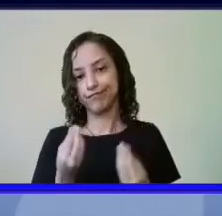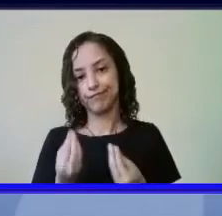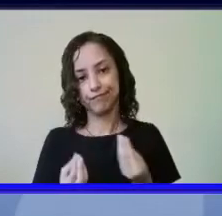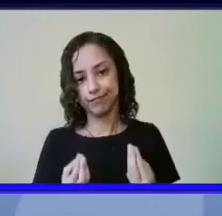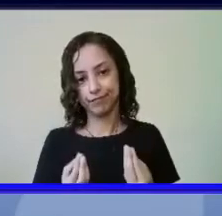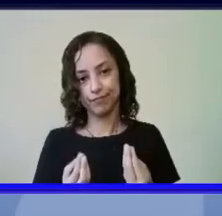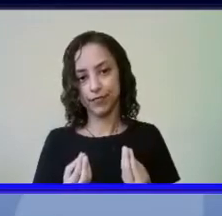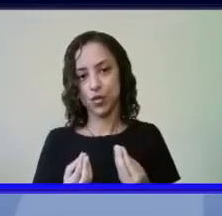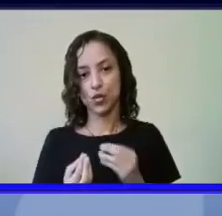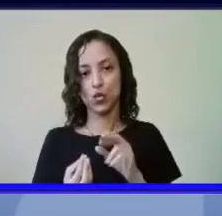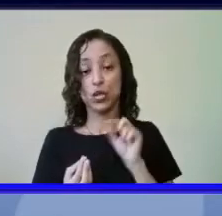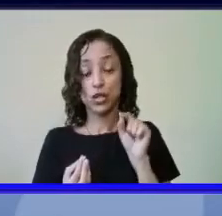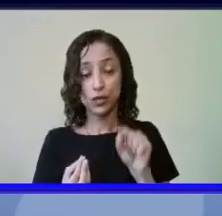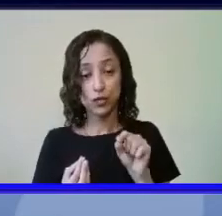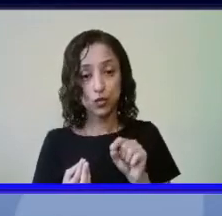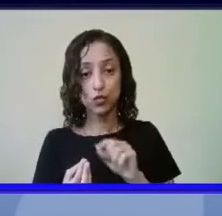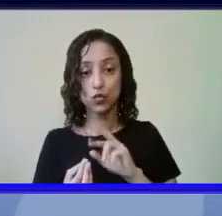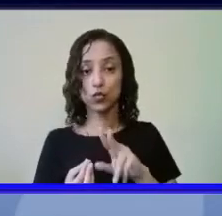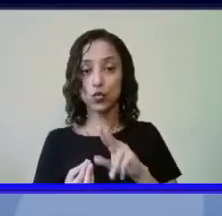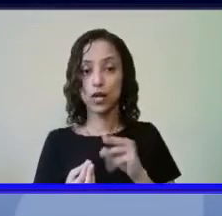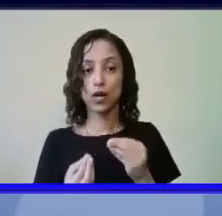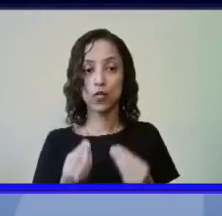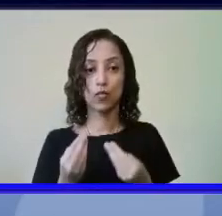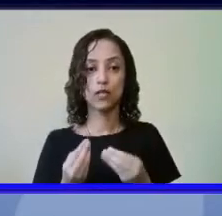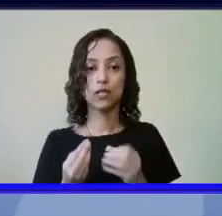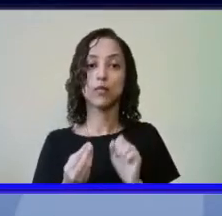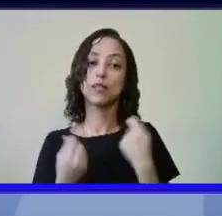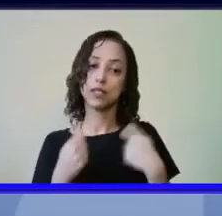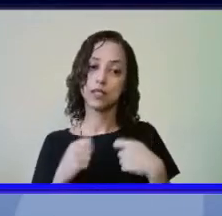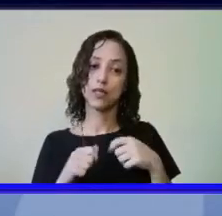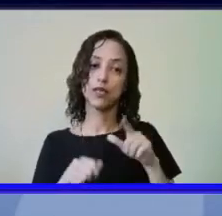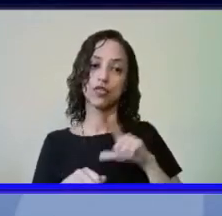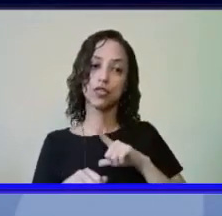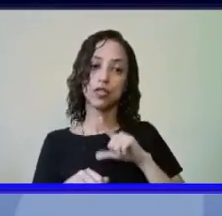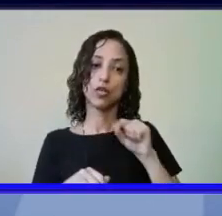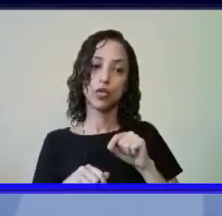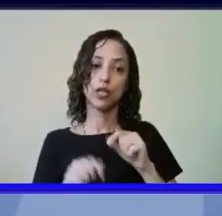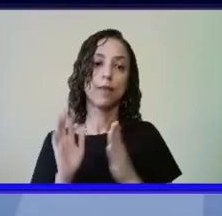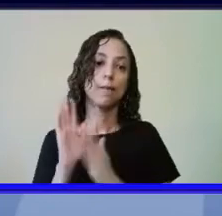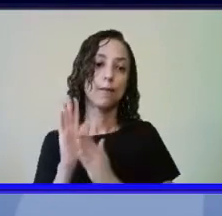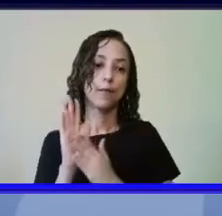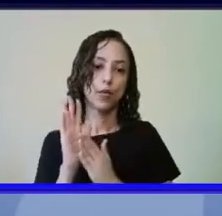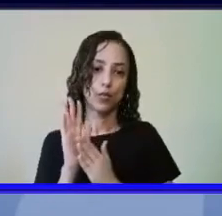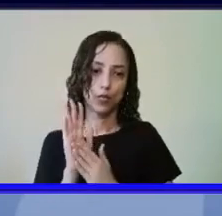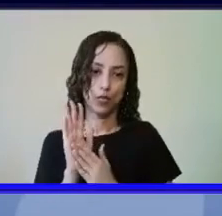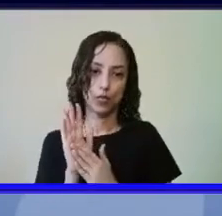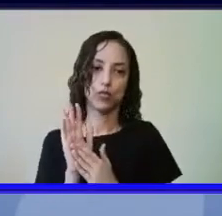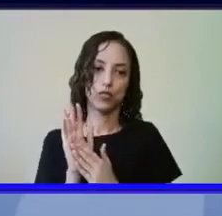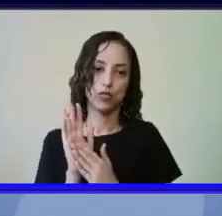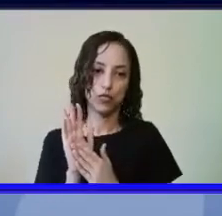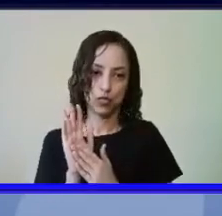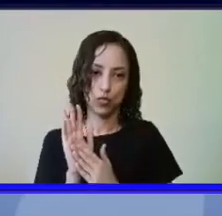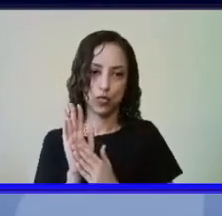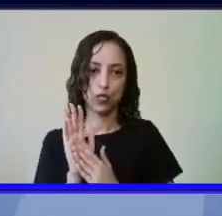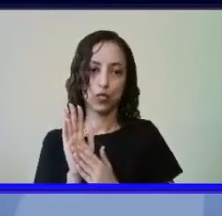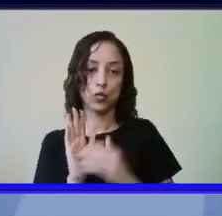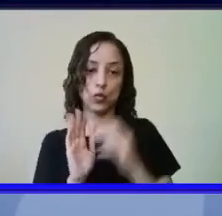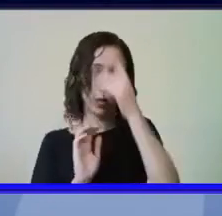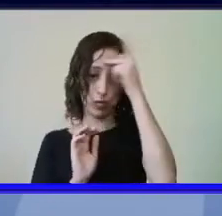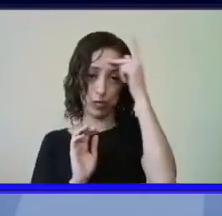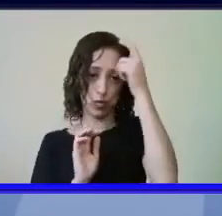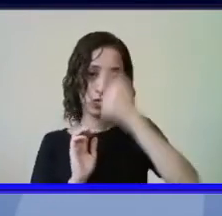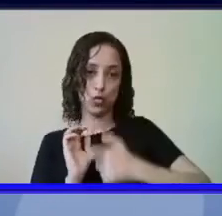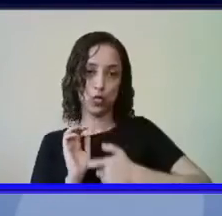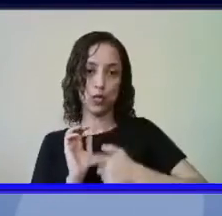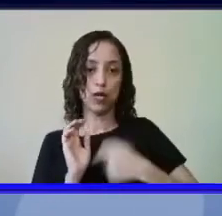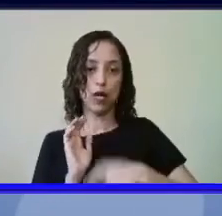esse requisito tinha que constar na proposta do proponente então